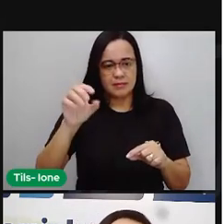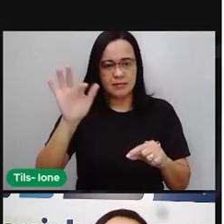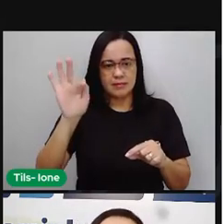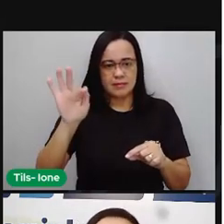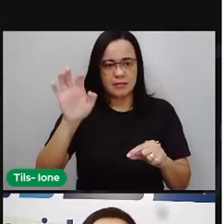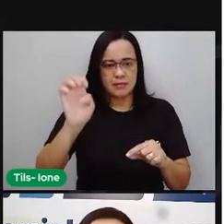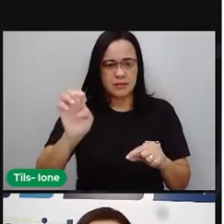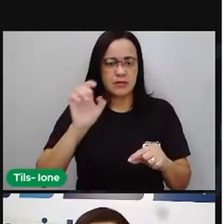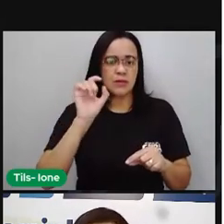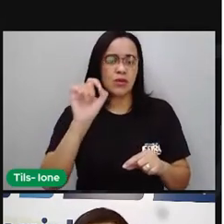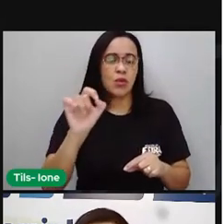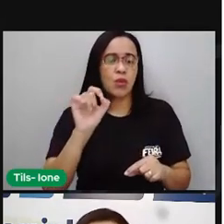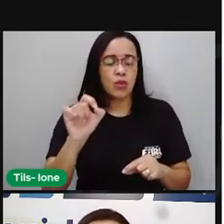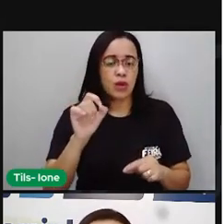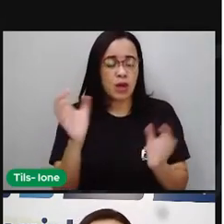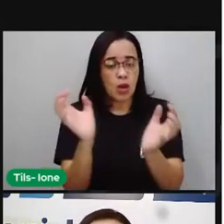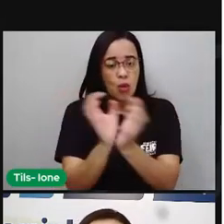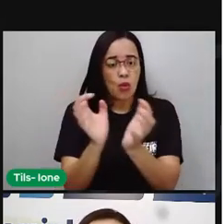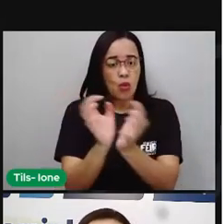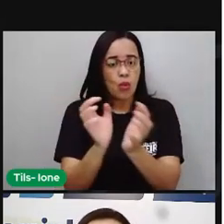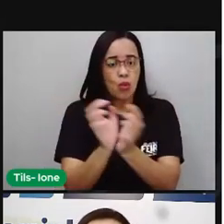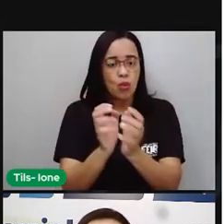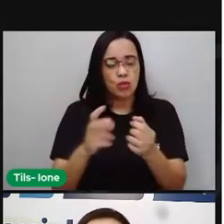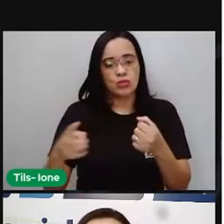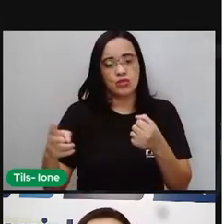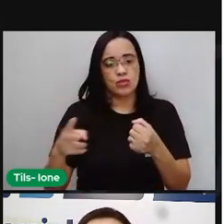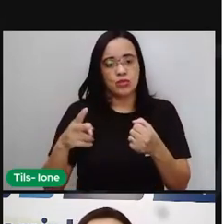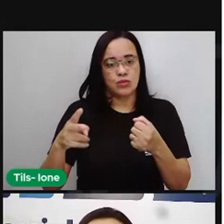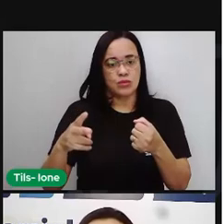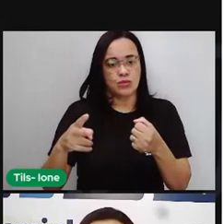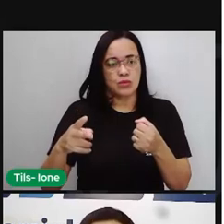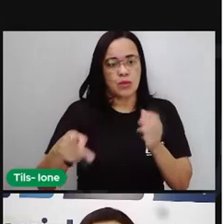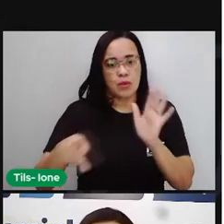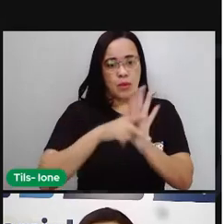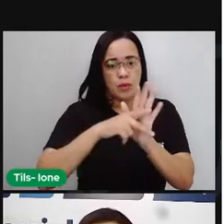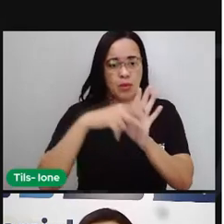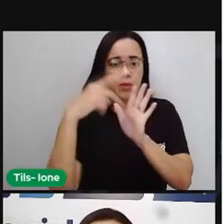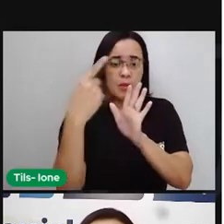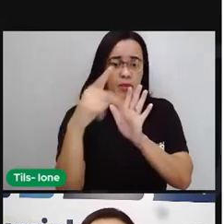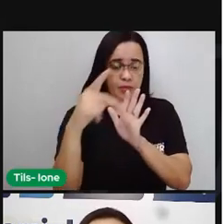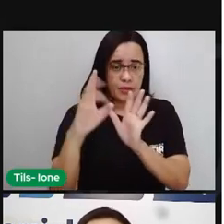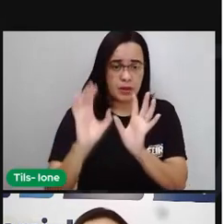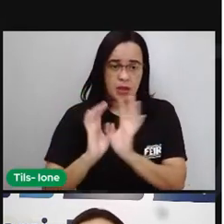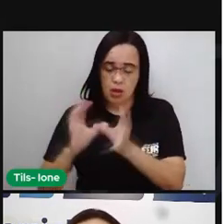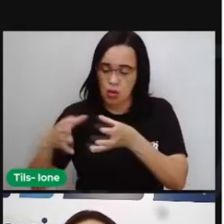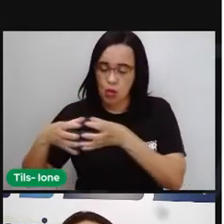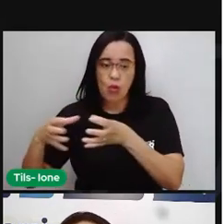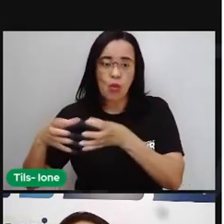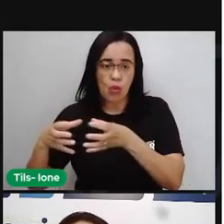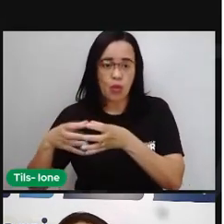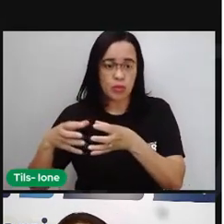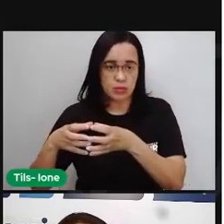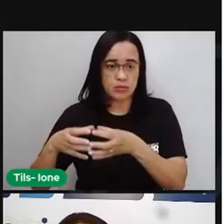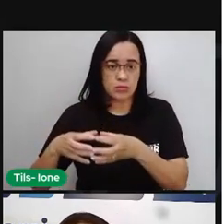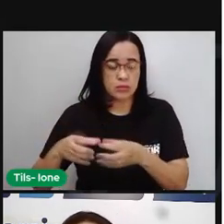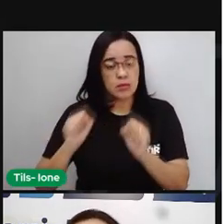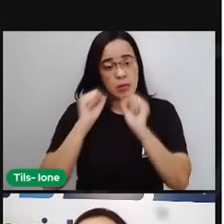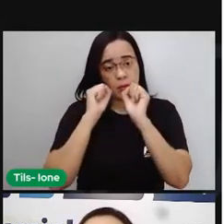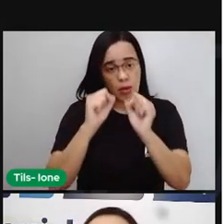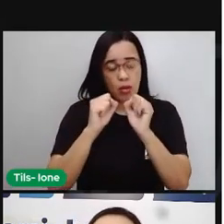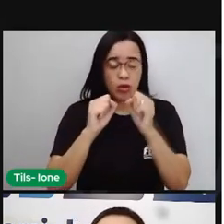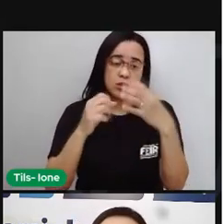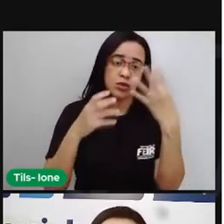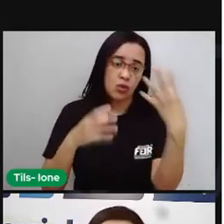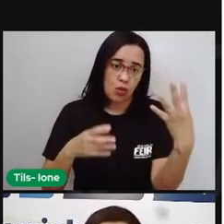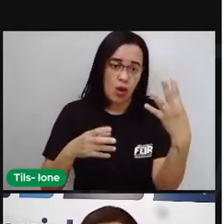cada agrupamento. Então a estrofe é o conjunto de versos. E pode ser formada aí por quatro versos